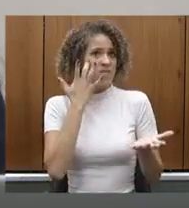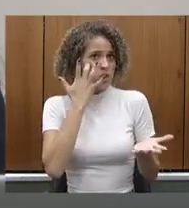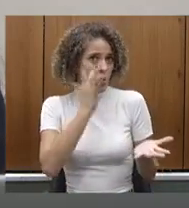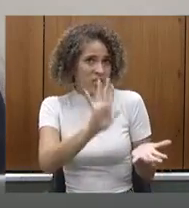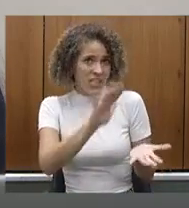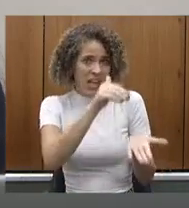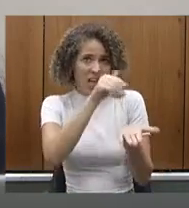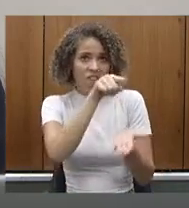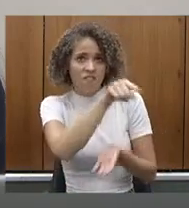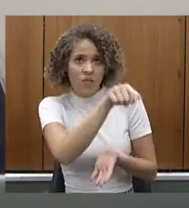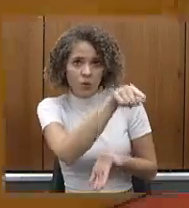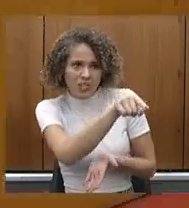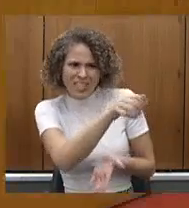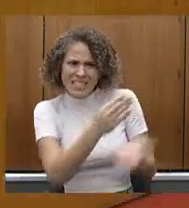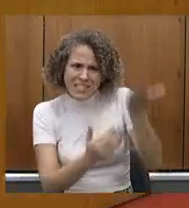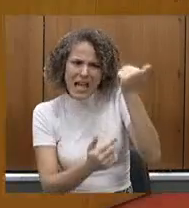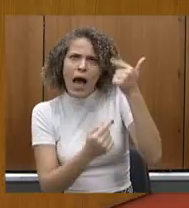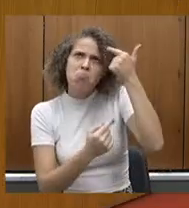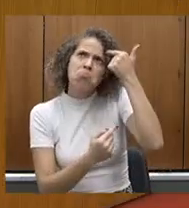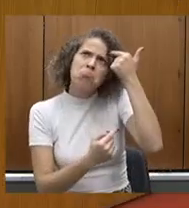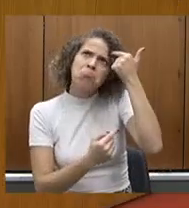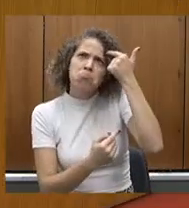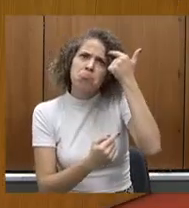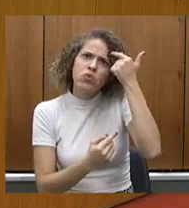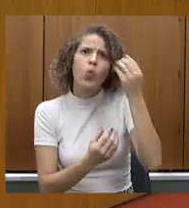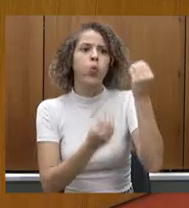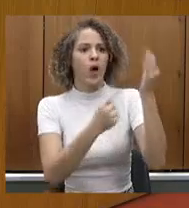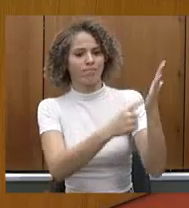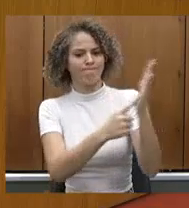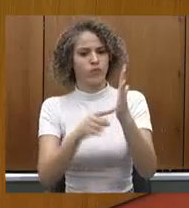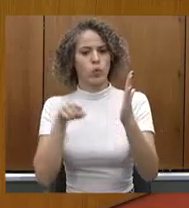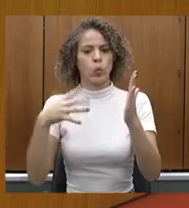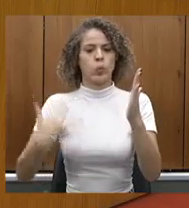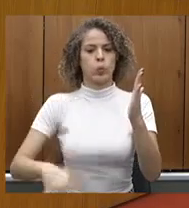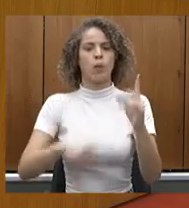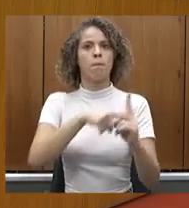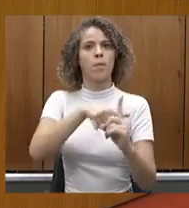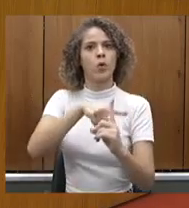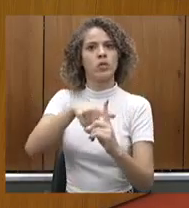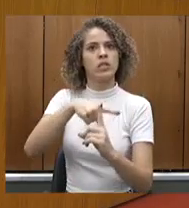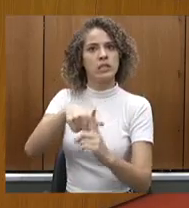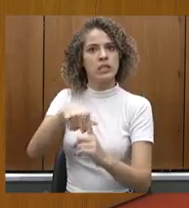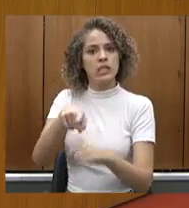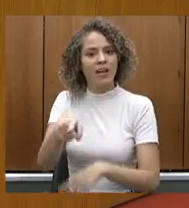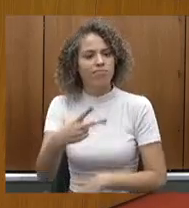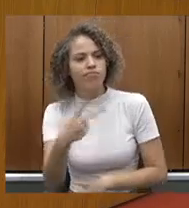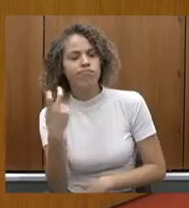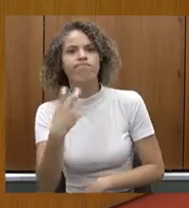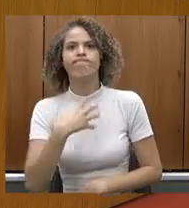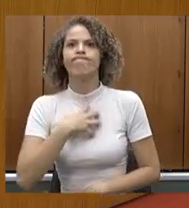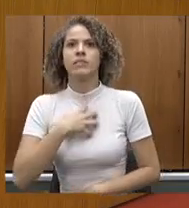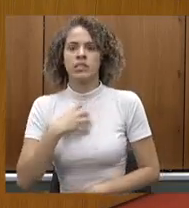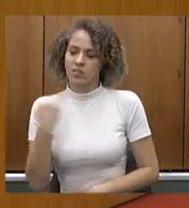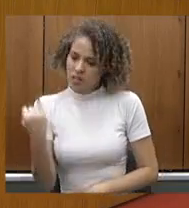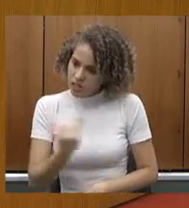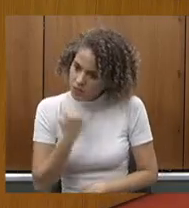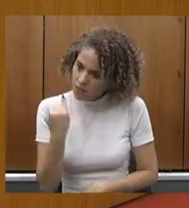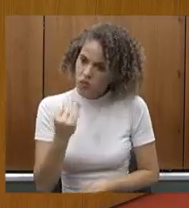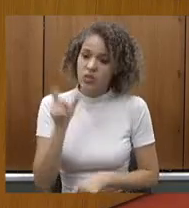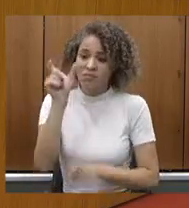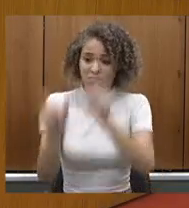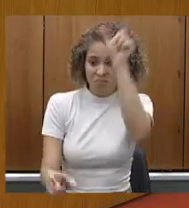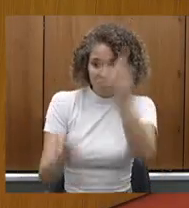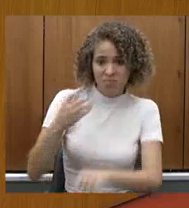secretário, se o tem ideia do que isso significou para Minas Gerais? Se o senhor tem ideia do que isso foi importante para a vida das